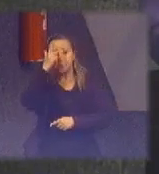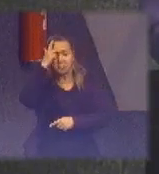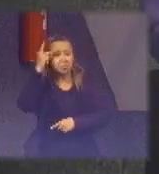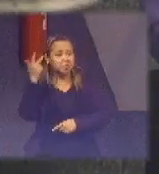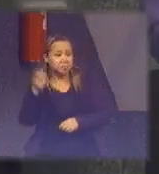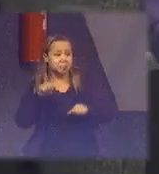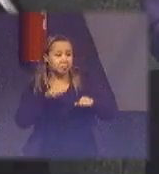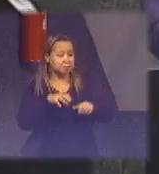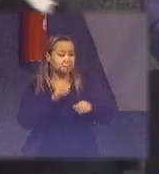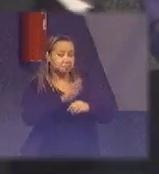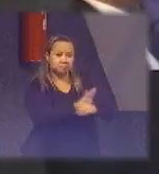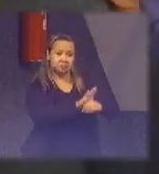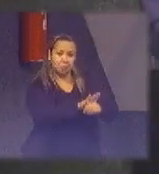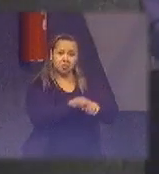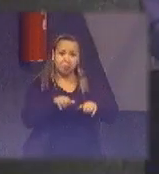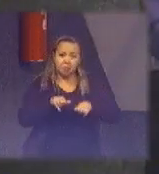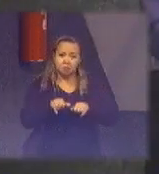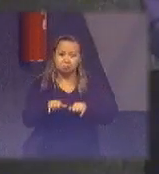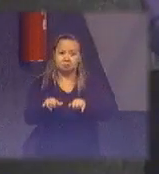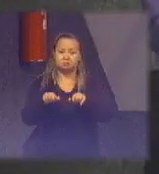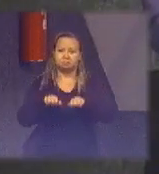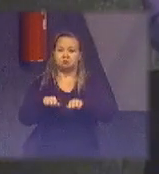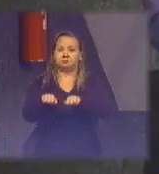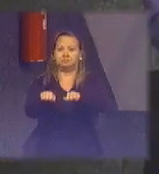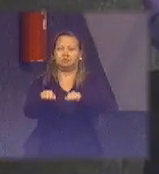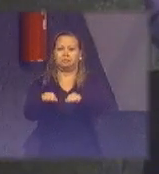conseguia se deslocar sozinha.